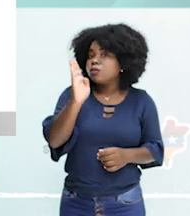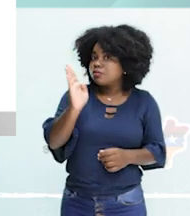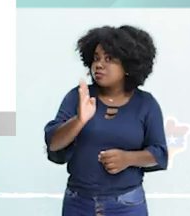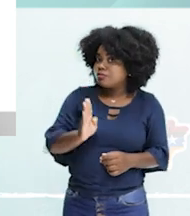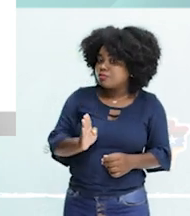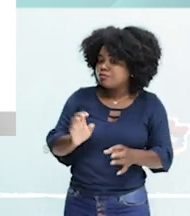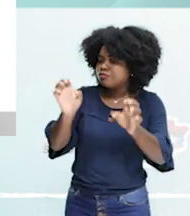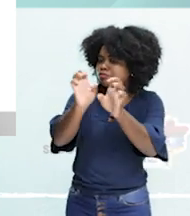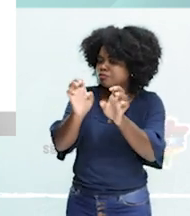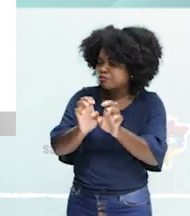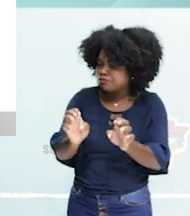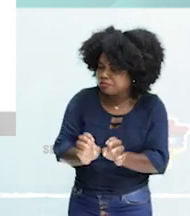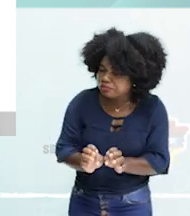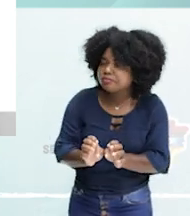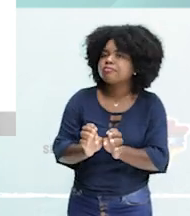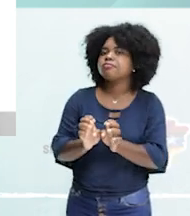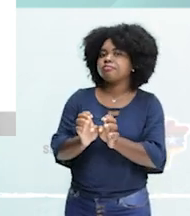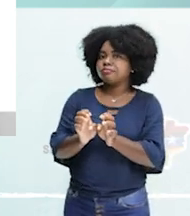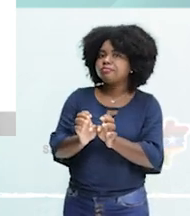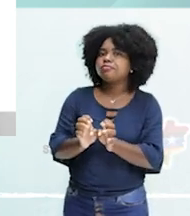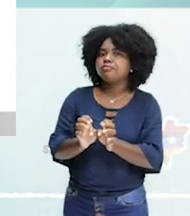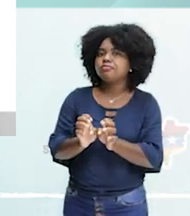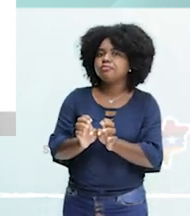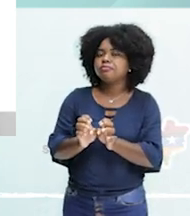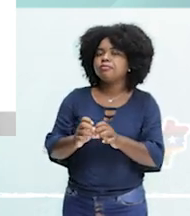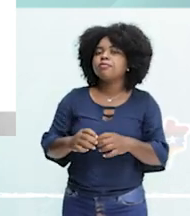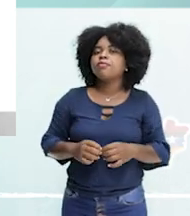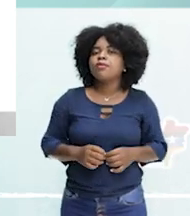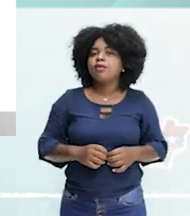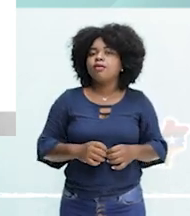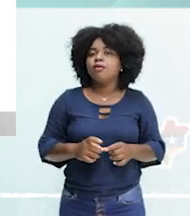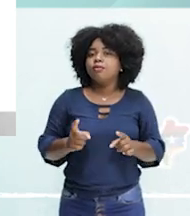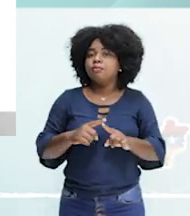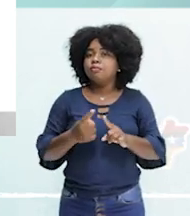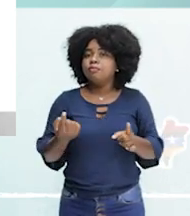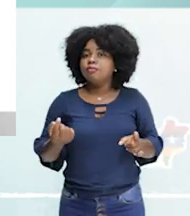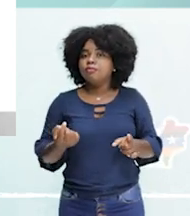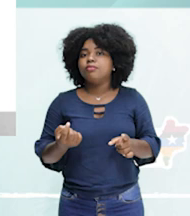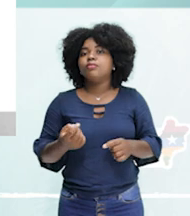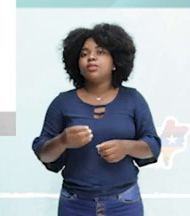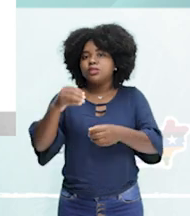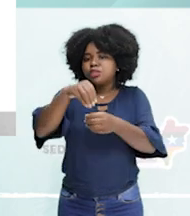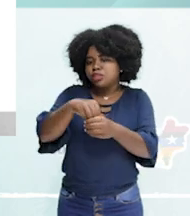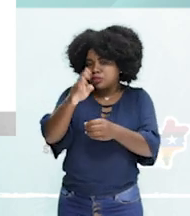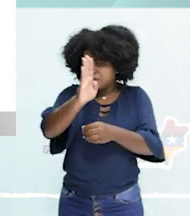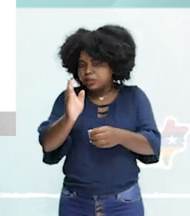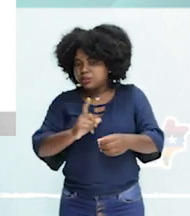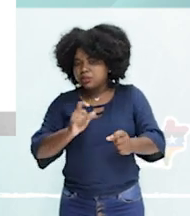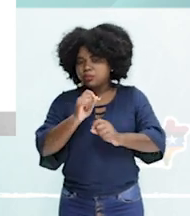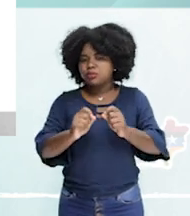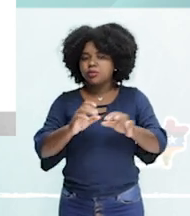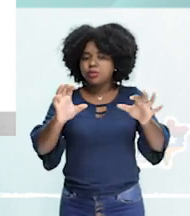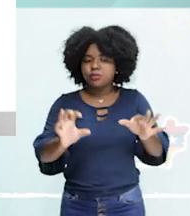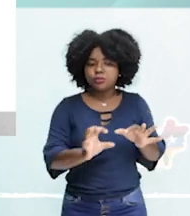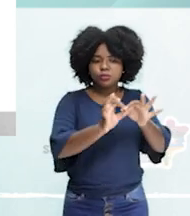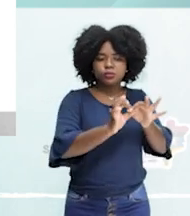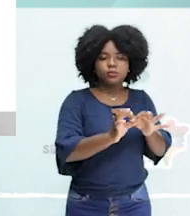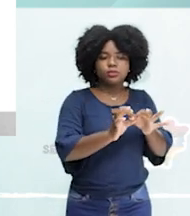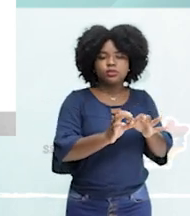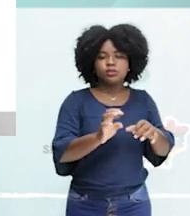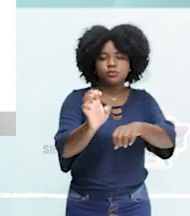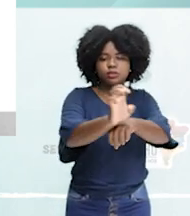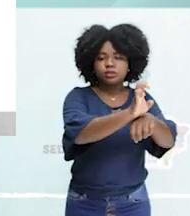Brasil, a estrutura individual, República Federativa do Brasil, mas internamente o Brasil, ele é composto por União, Estados,